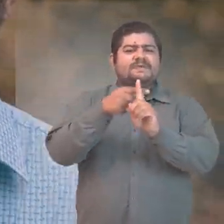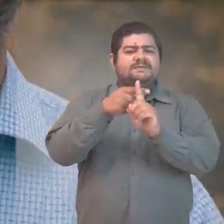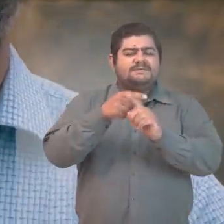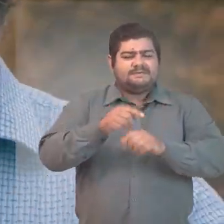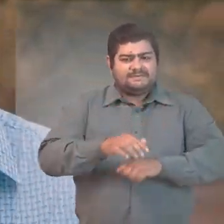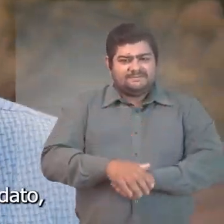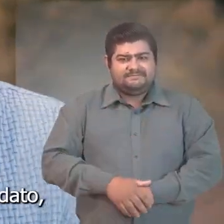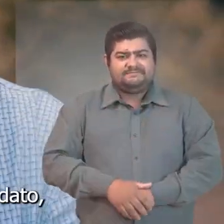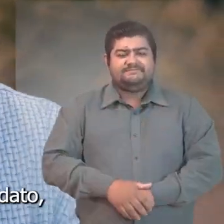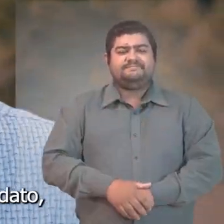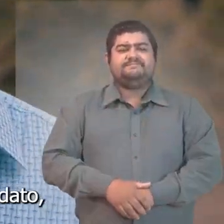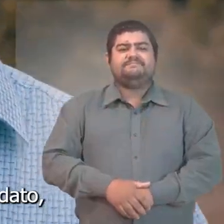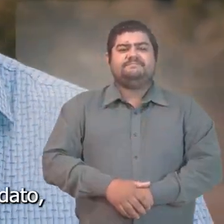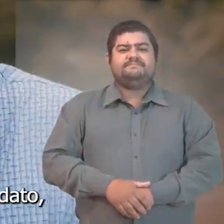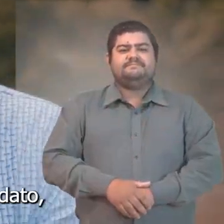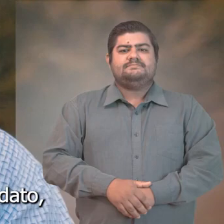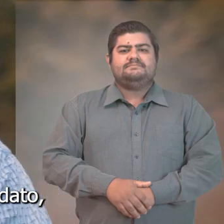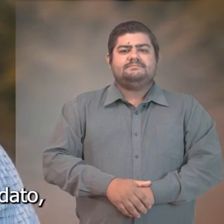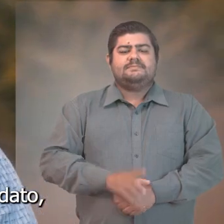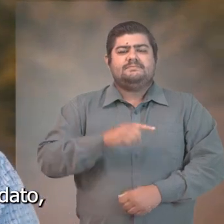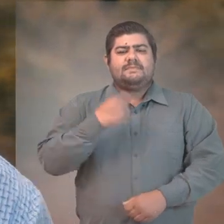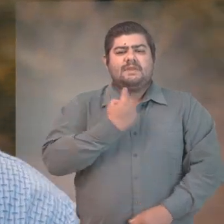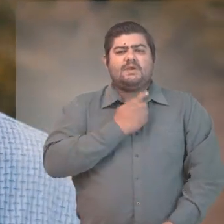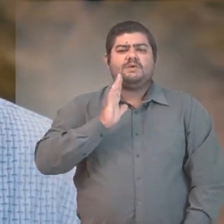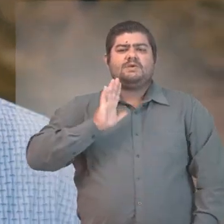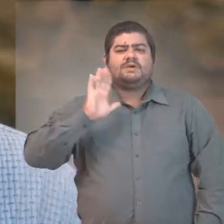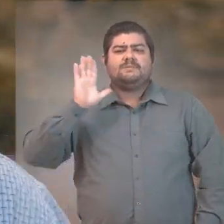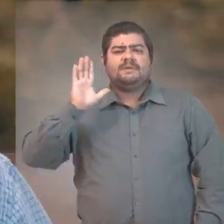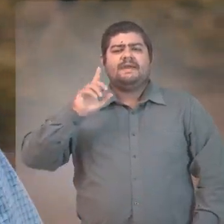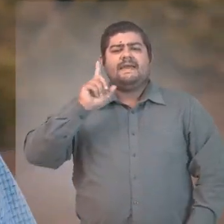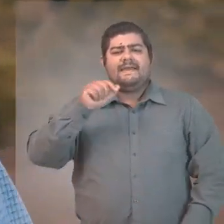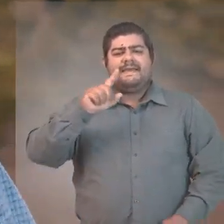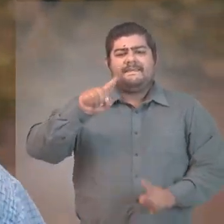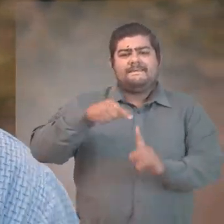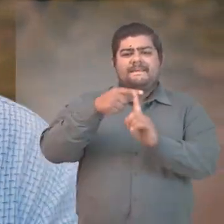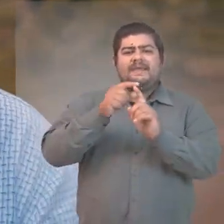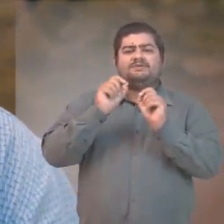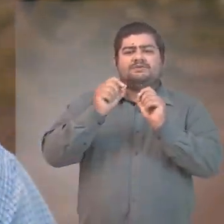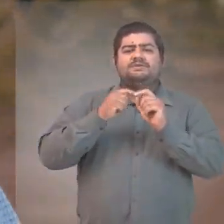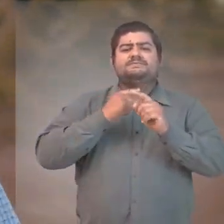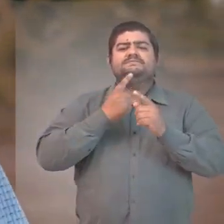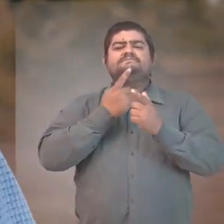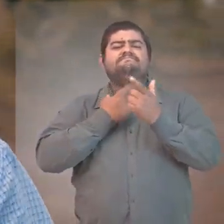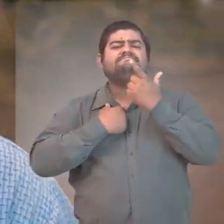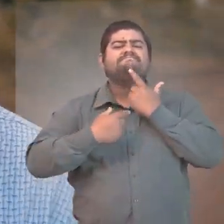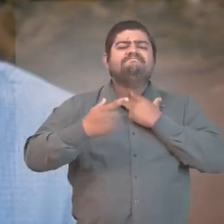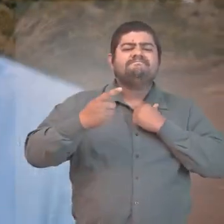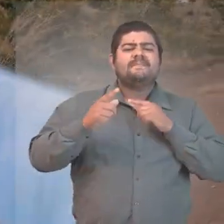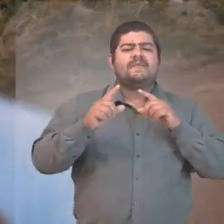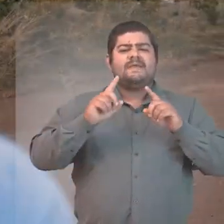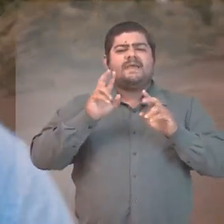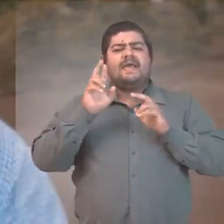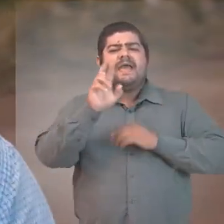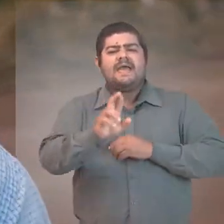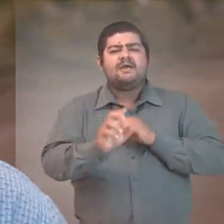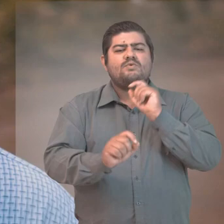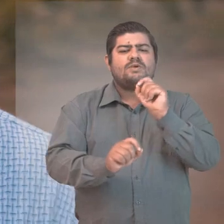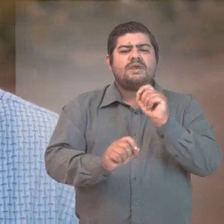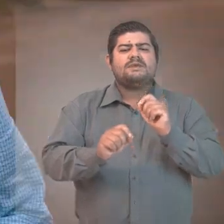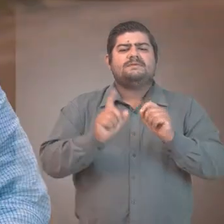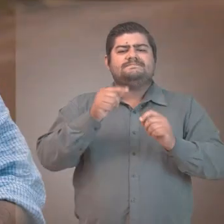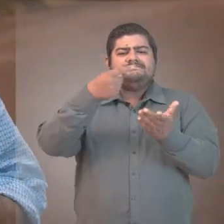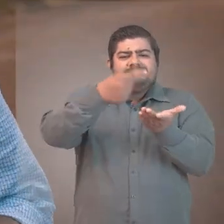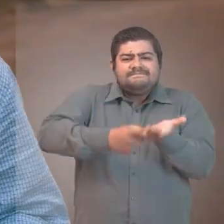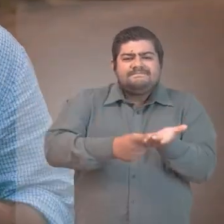rondonense. Desde quando eu entrei no meu primeiro mandato, que foi como vereador, eu fiz um compromisso de não me afastar um milímetro